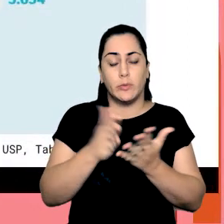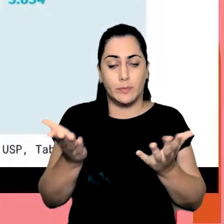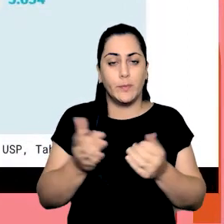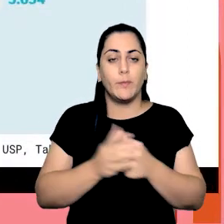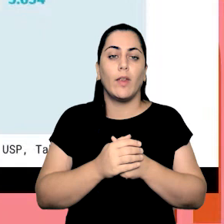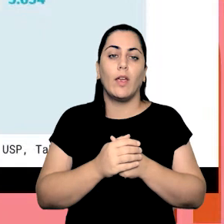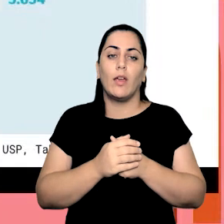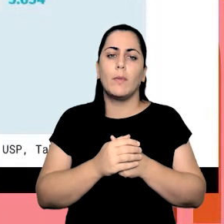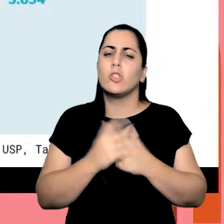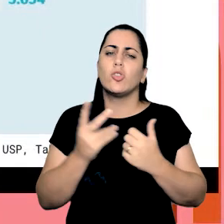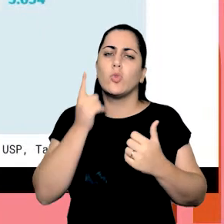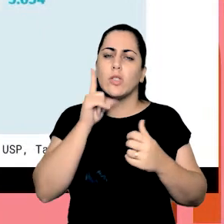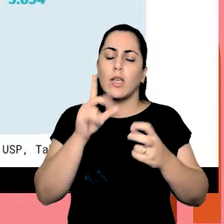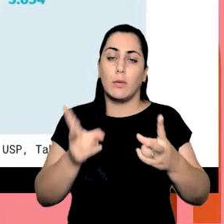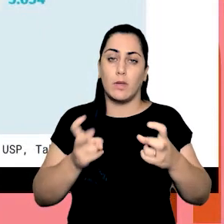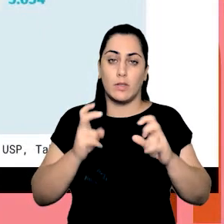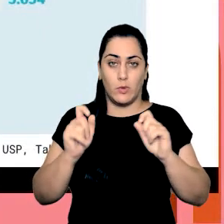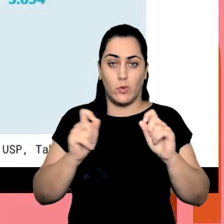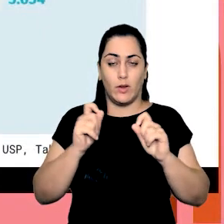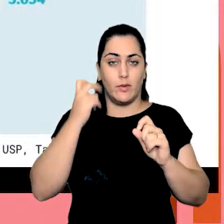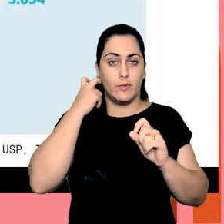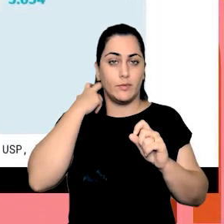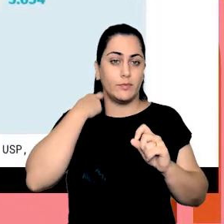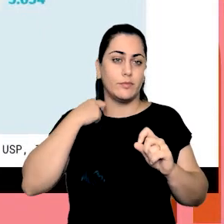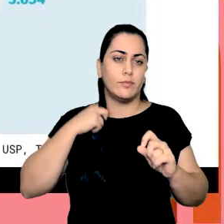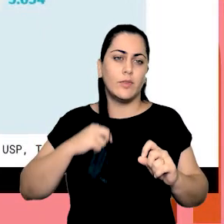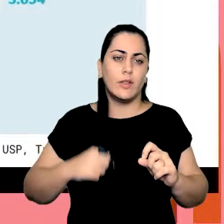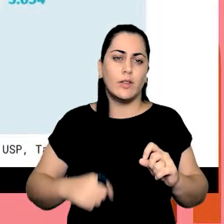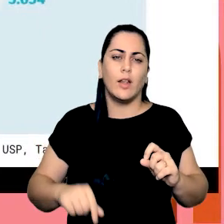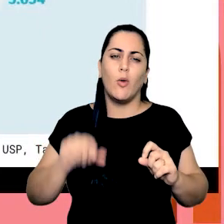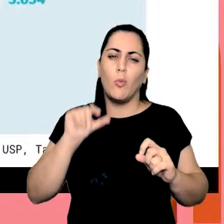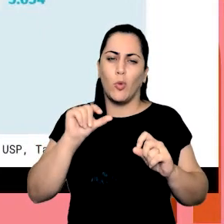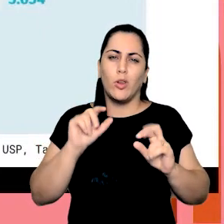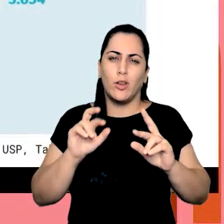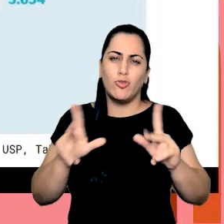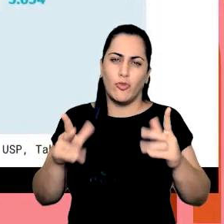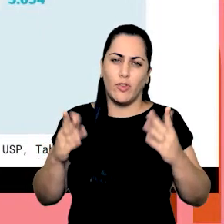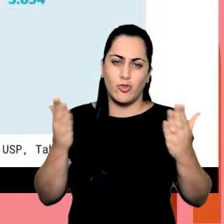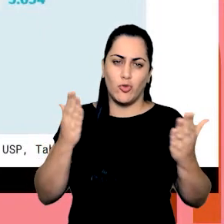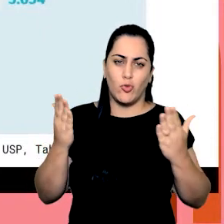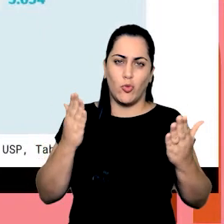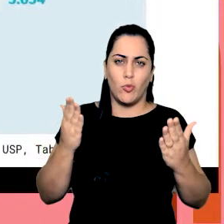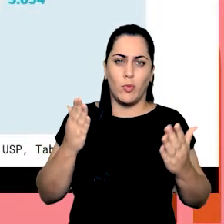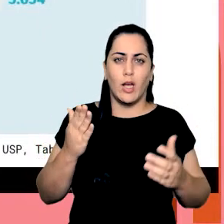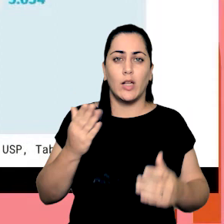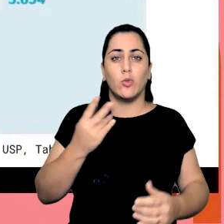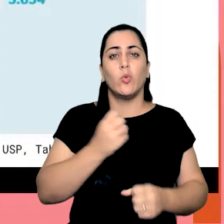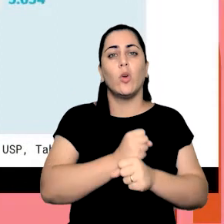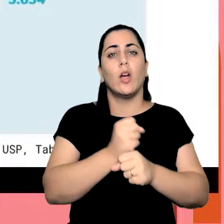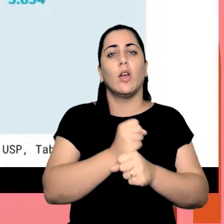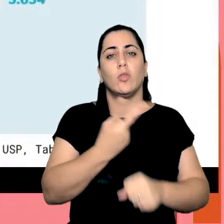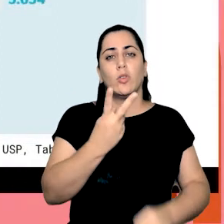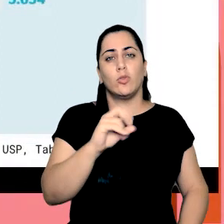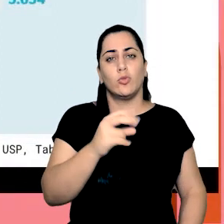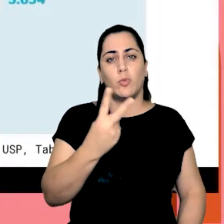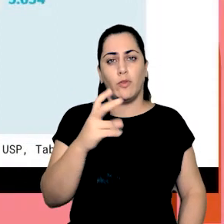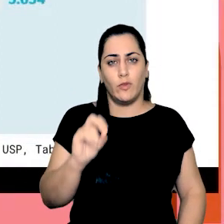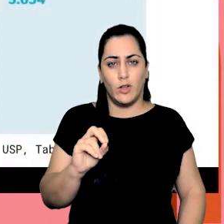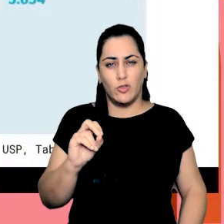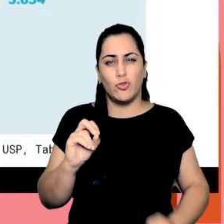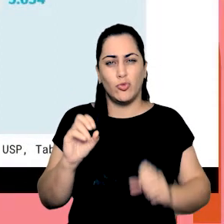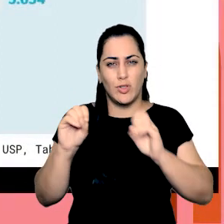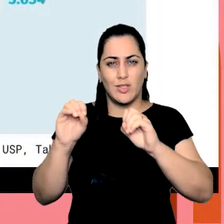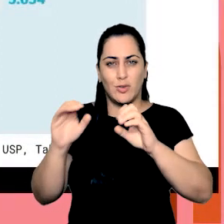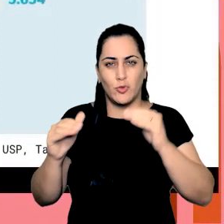O que a gente pode observar? Está um reflexo um pouquinho diferente lá do censo de 2020, do censo do ensino